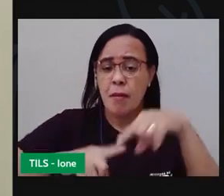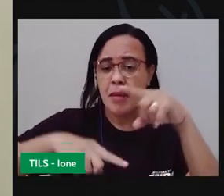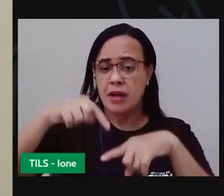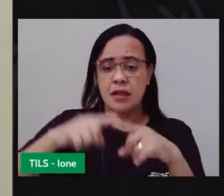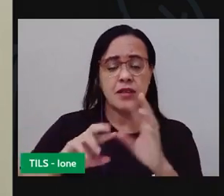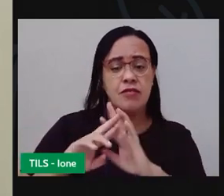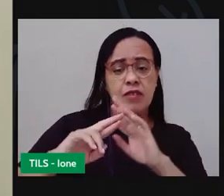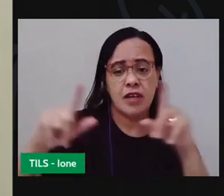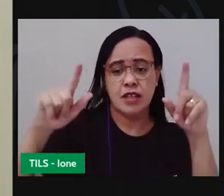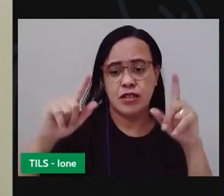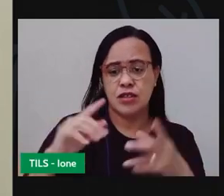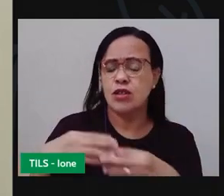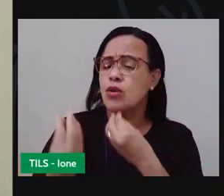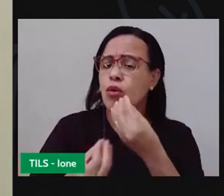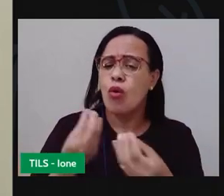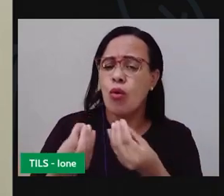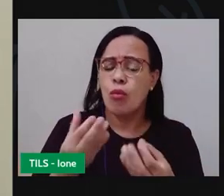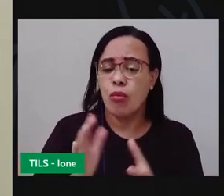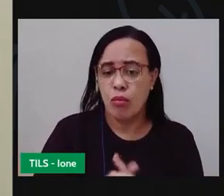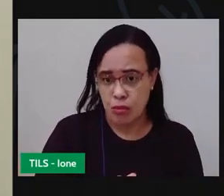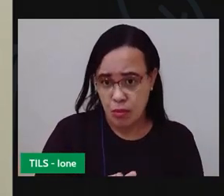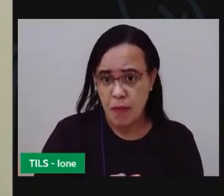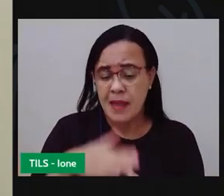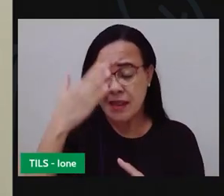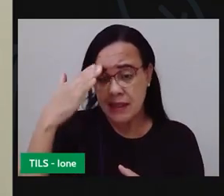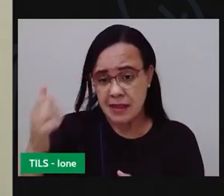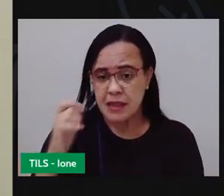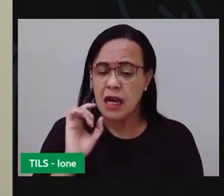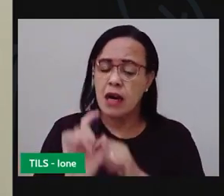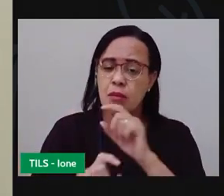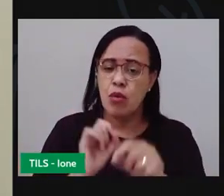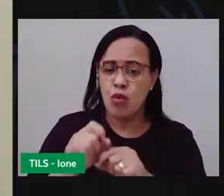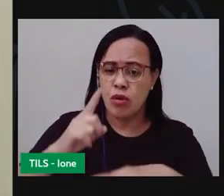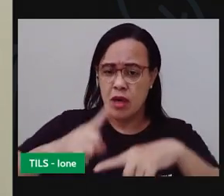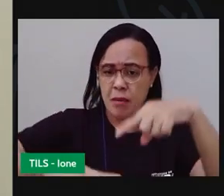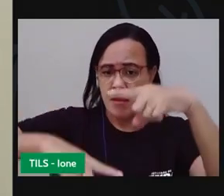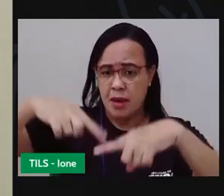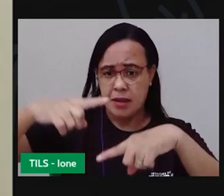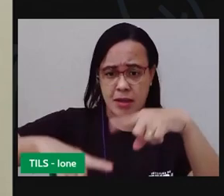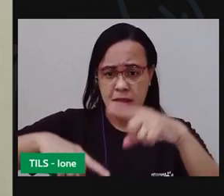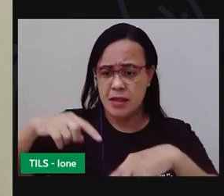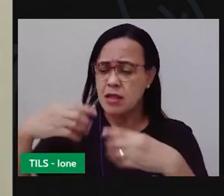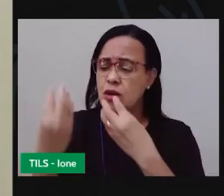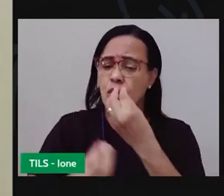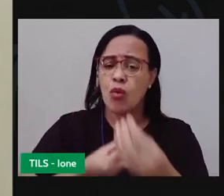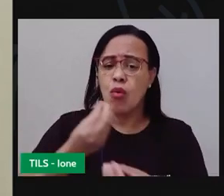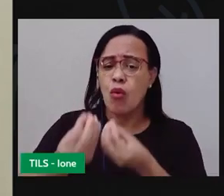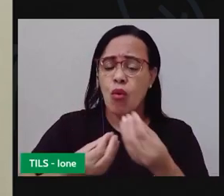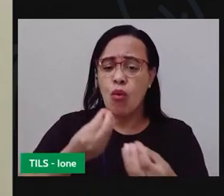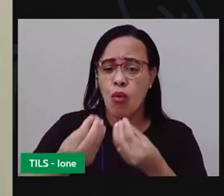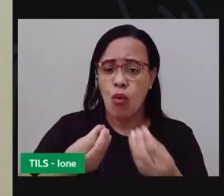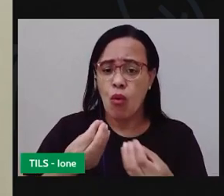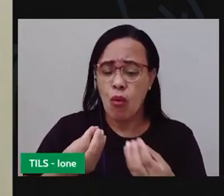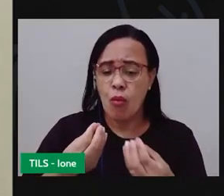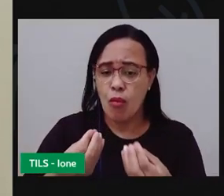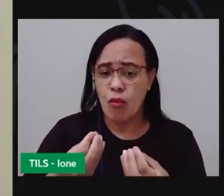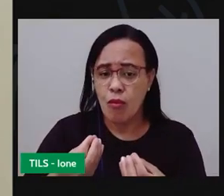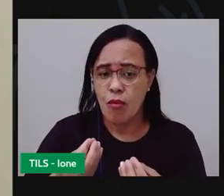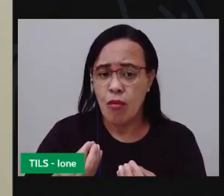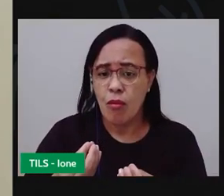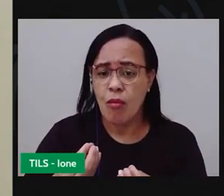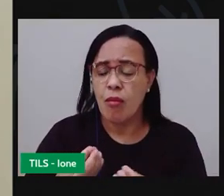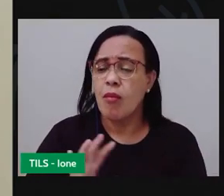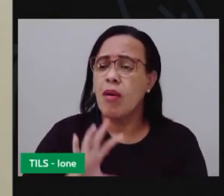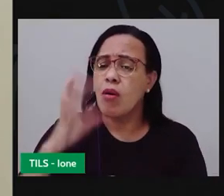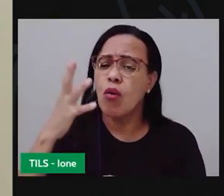vocês sabiam o que é que acontece com esses materiais, com a embalagem desses materiais? O é